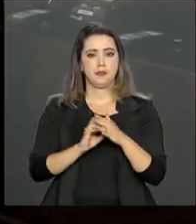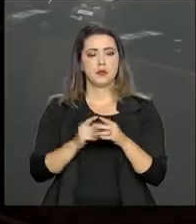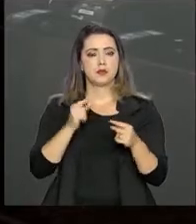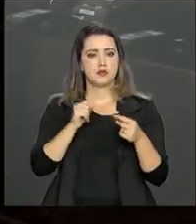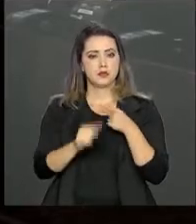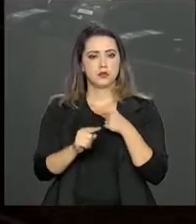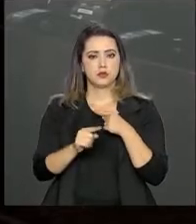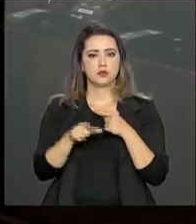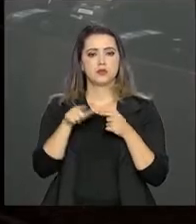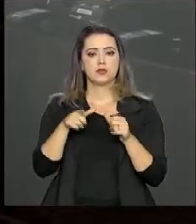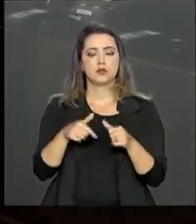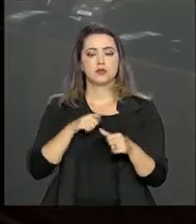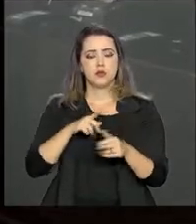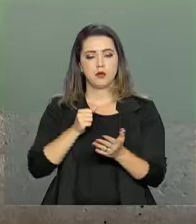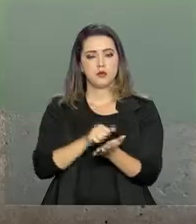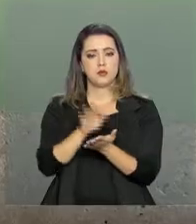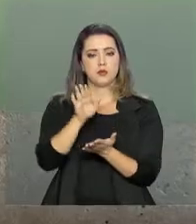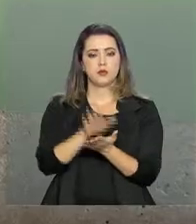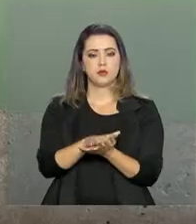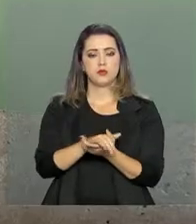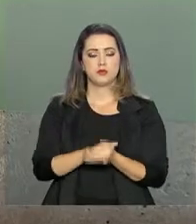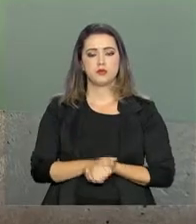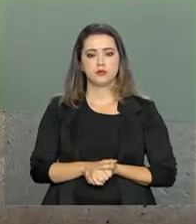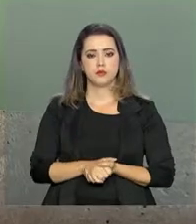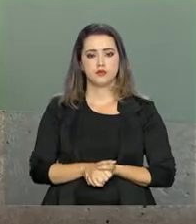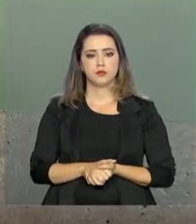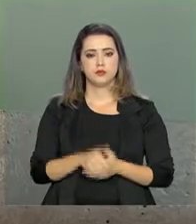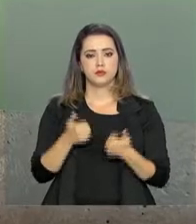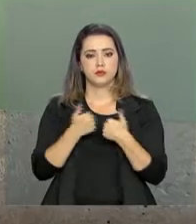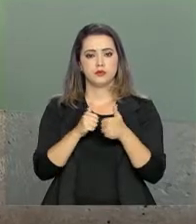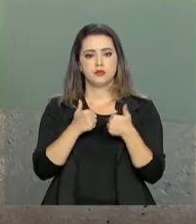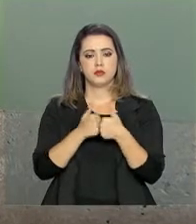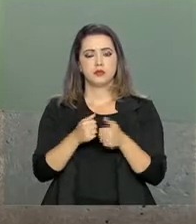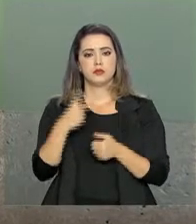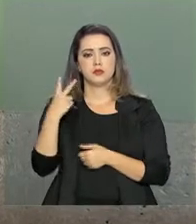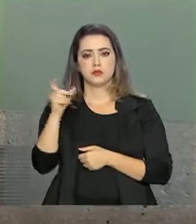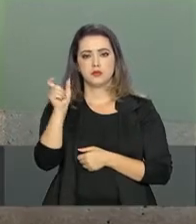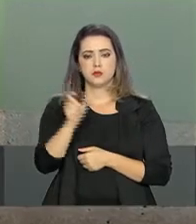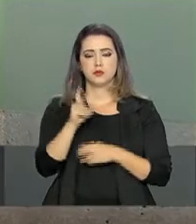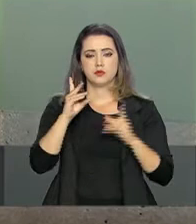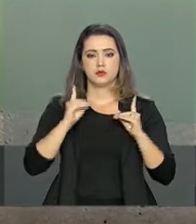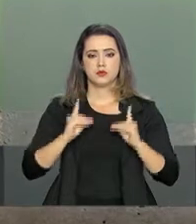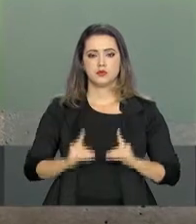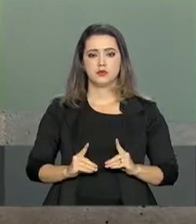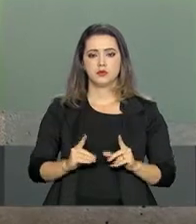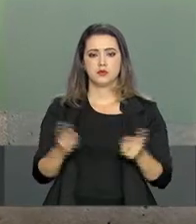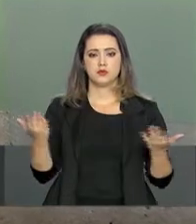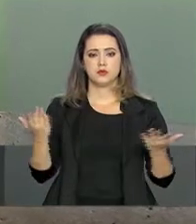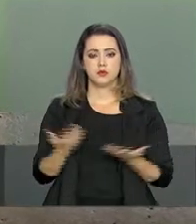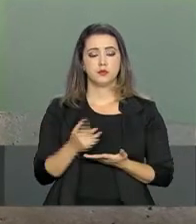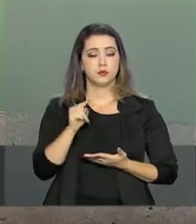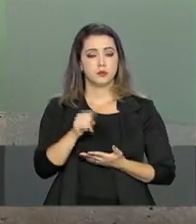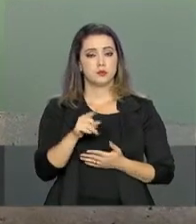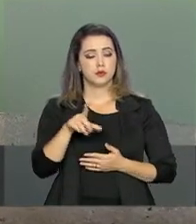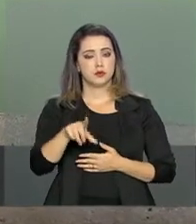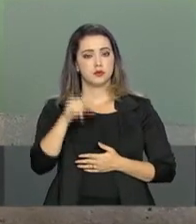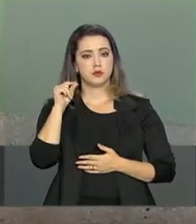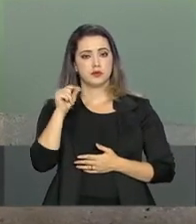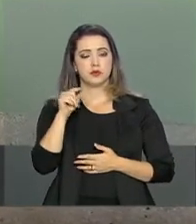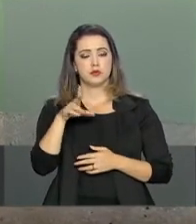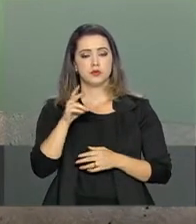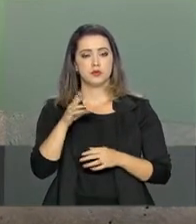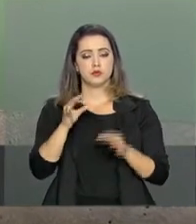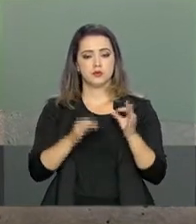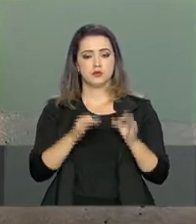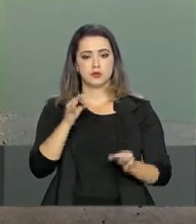decisão está sujeita à multa. Esse transportador é reservado dois assentos para a pessoa com deficiência, né? E agora, com essa decisão, vão dar